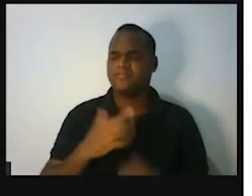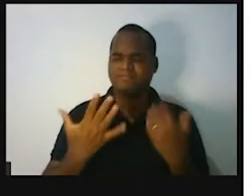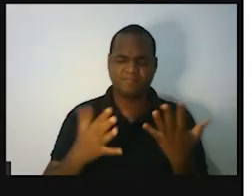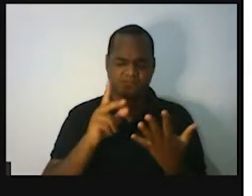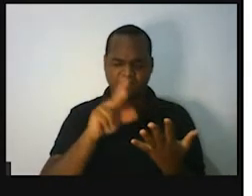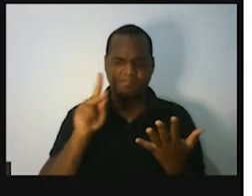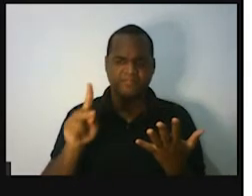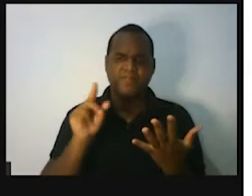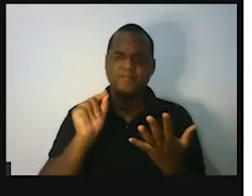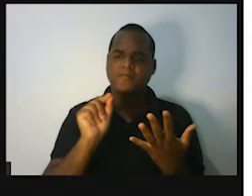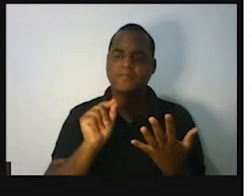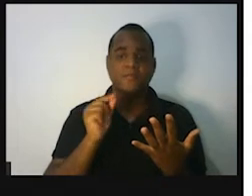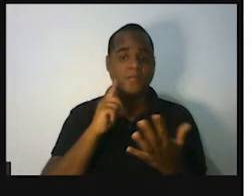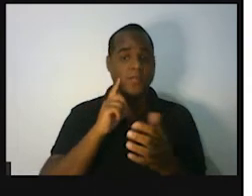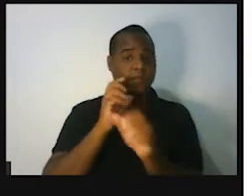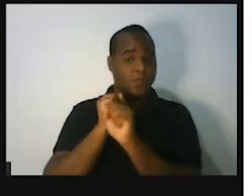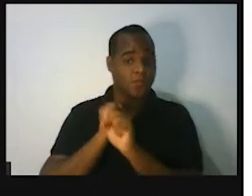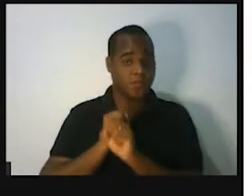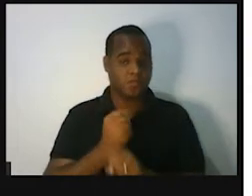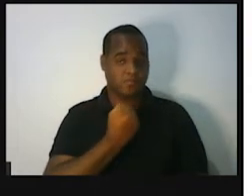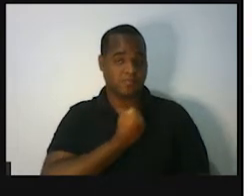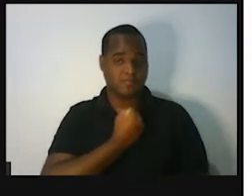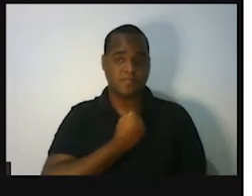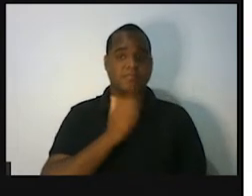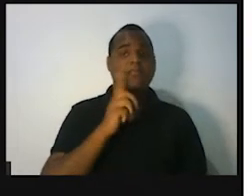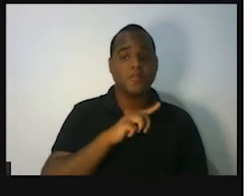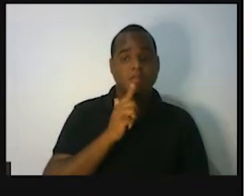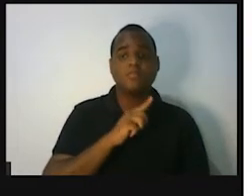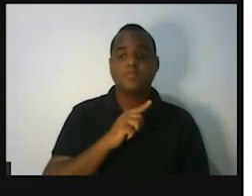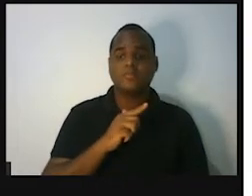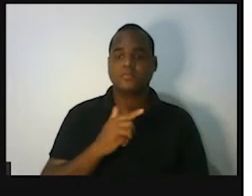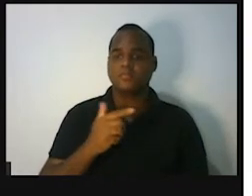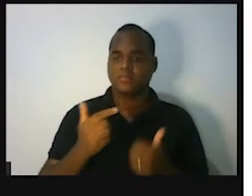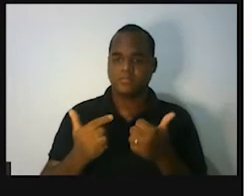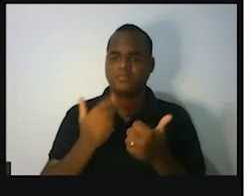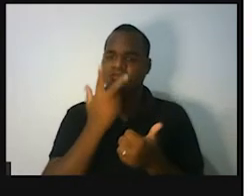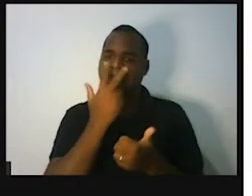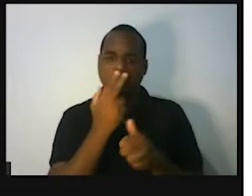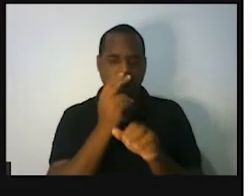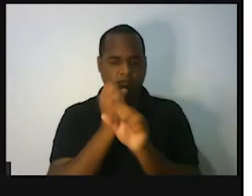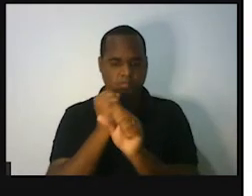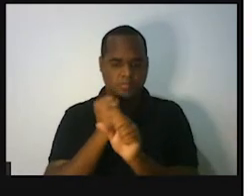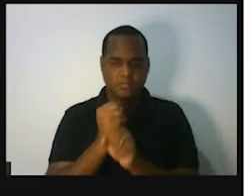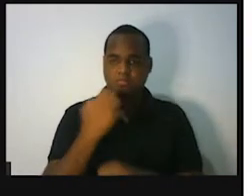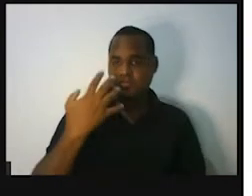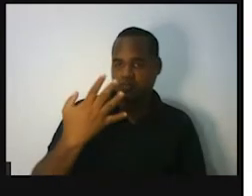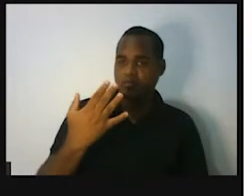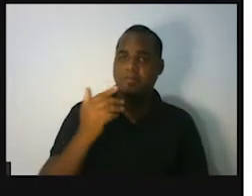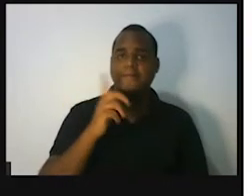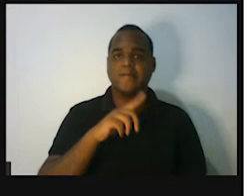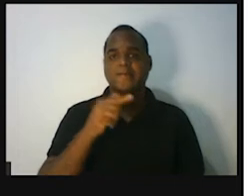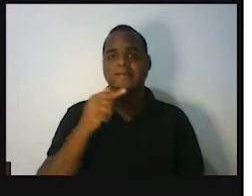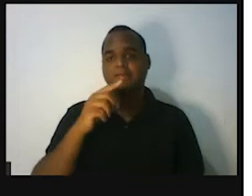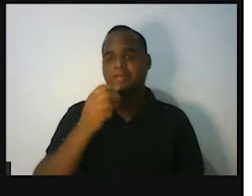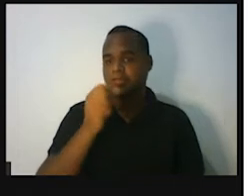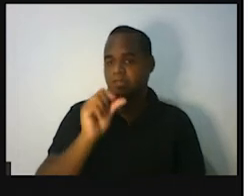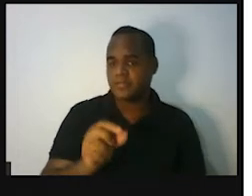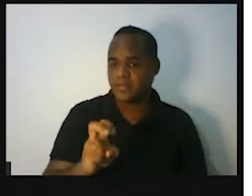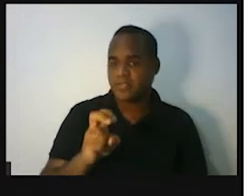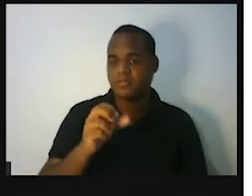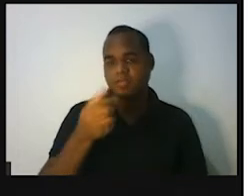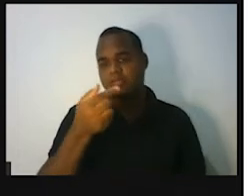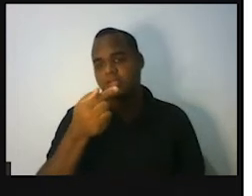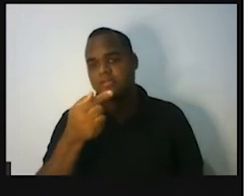somasse mais um número ali, se fossem 4 unidades, e ali no 6,5 mais 7 mais 8,5,